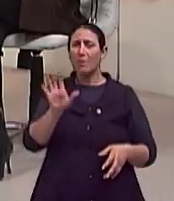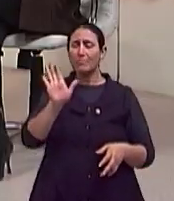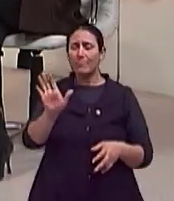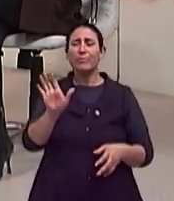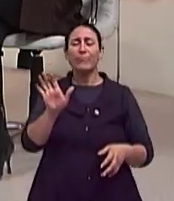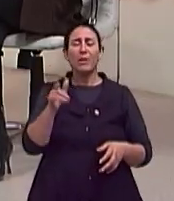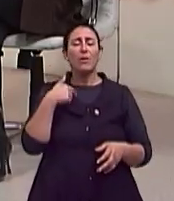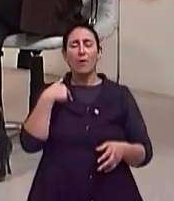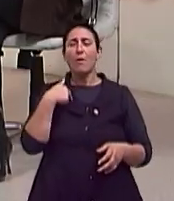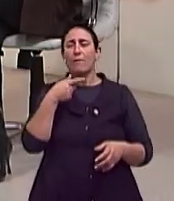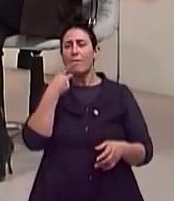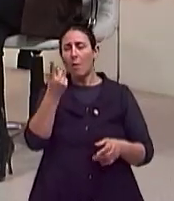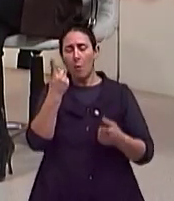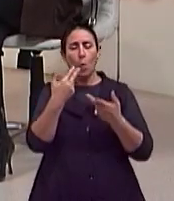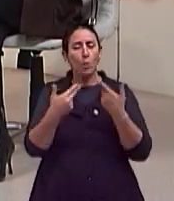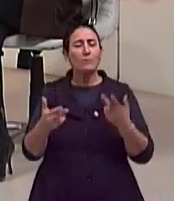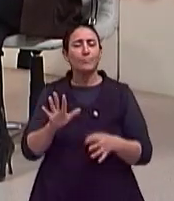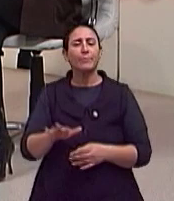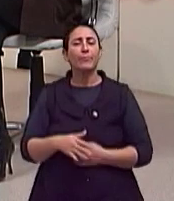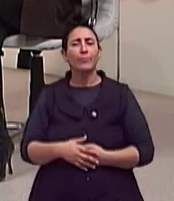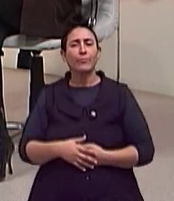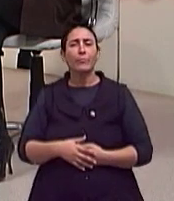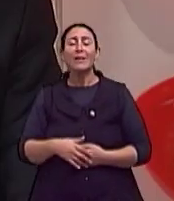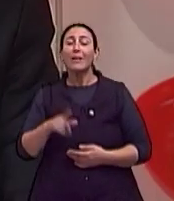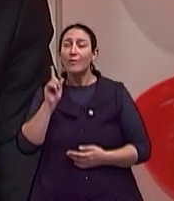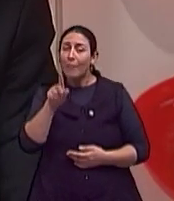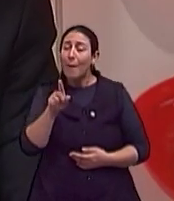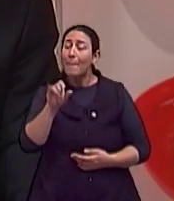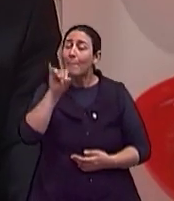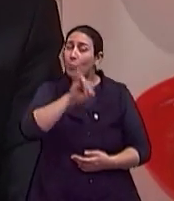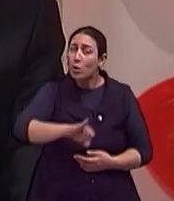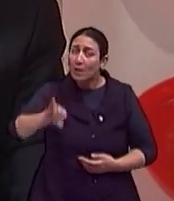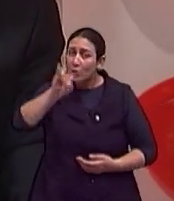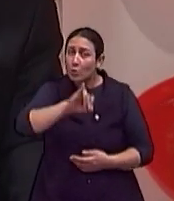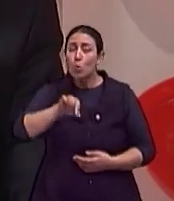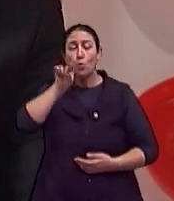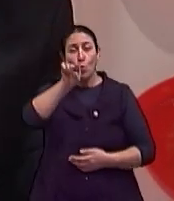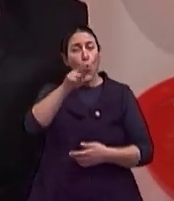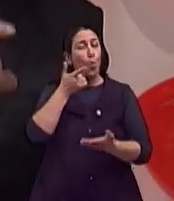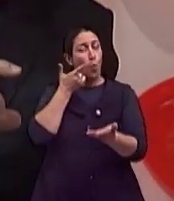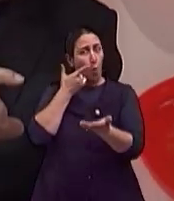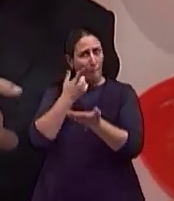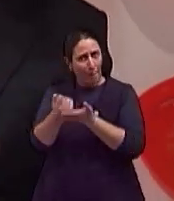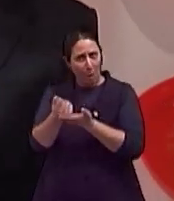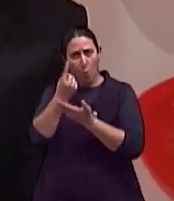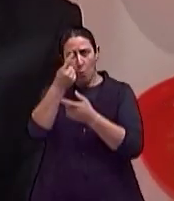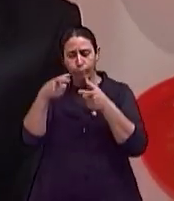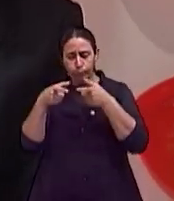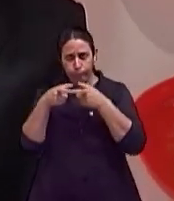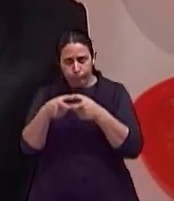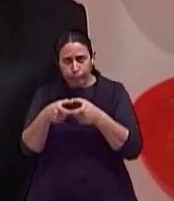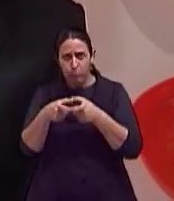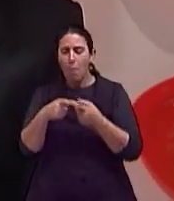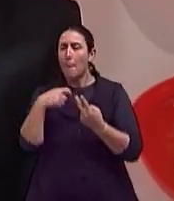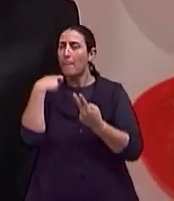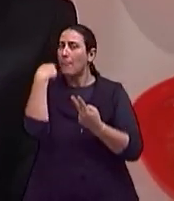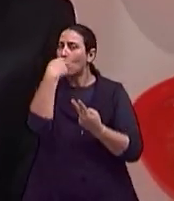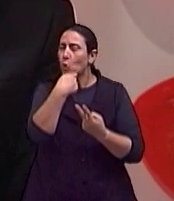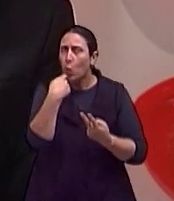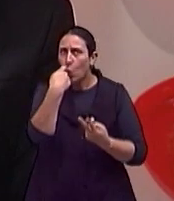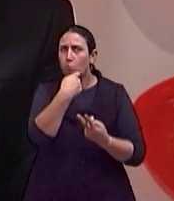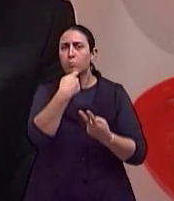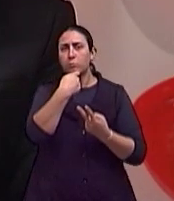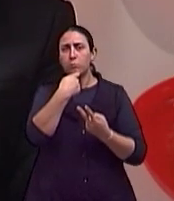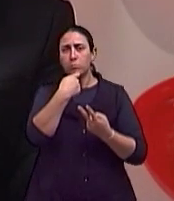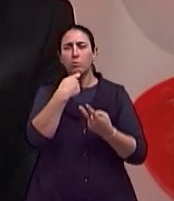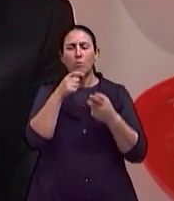ser mais objetivo. É preferível tu comprar uma base, um batom, num